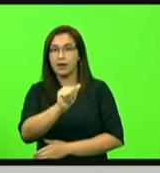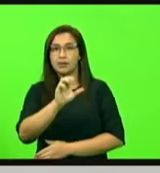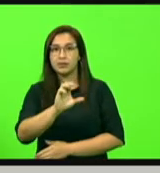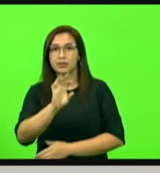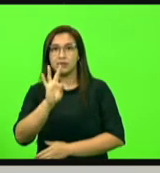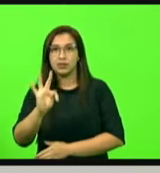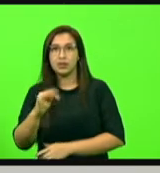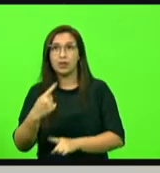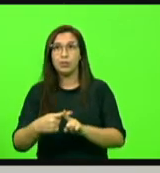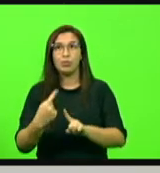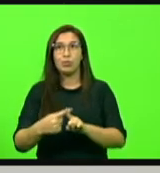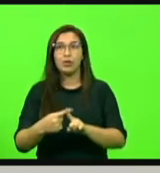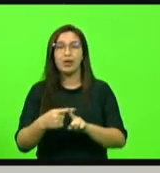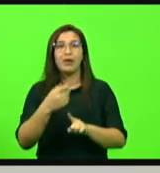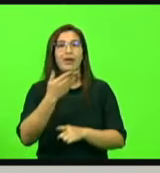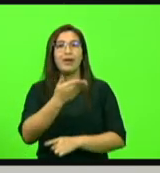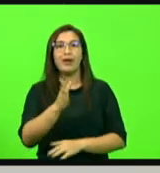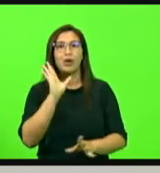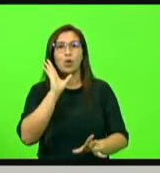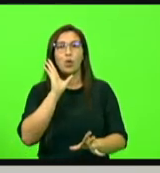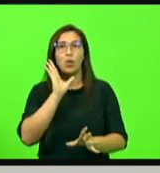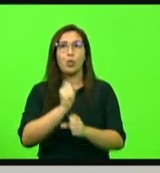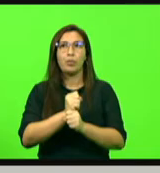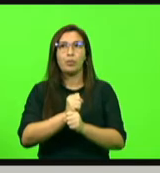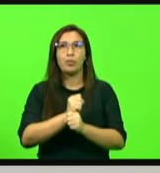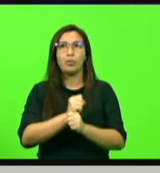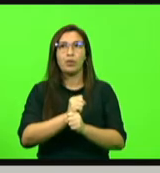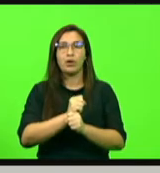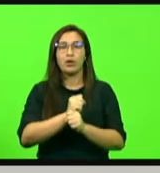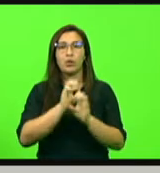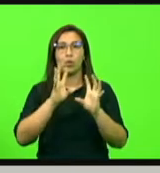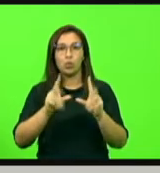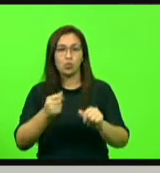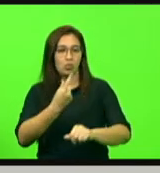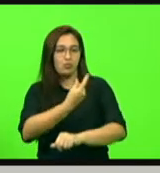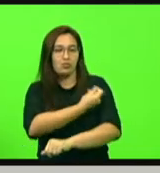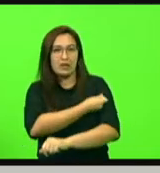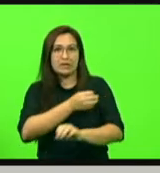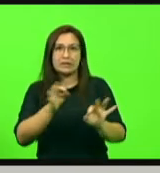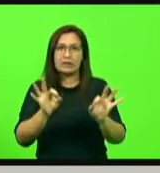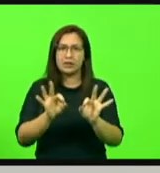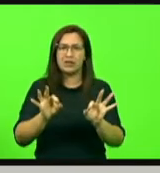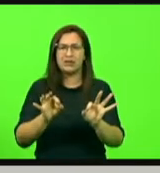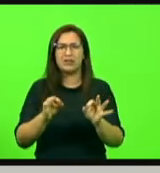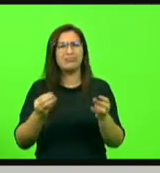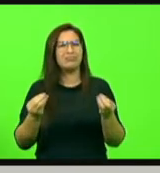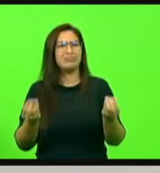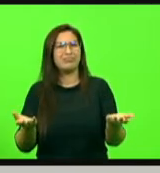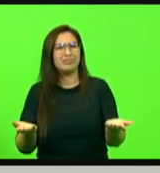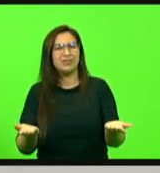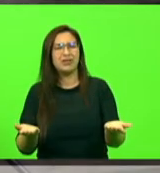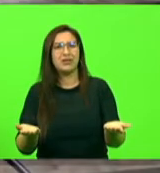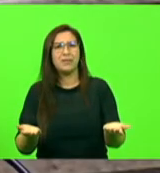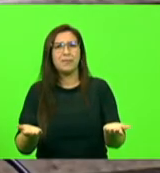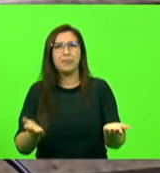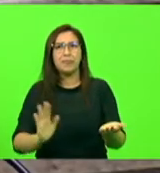o esquema vacinal até a data da posse. Bom, é um absurdo o que está acontecendo